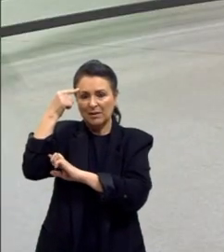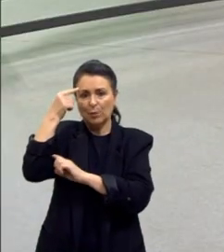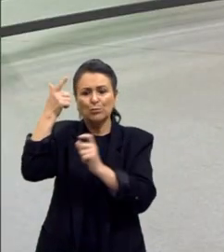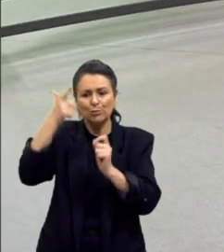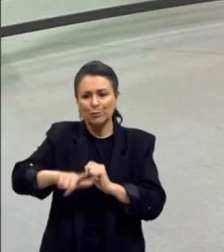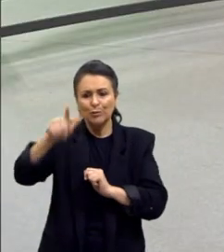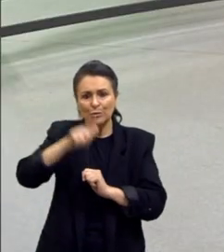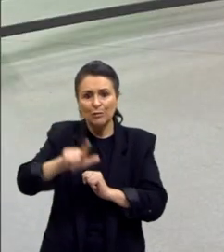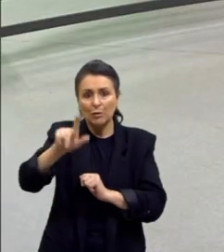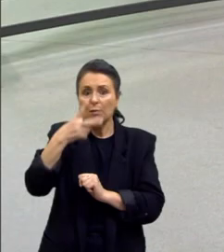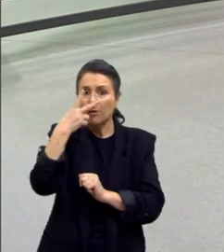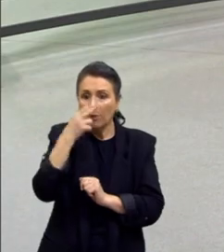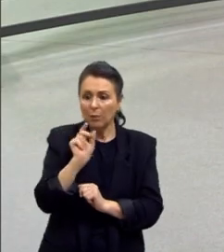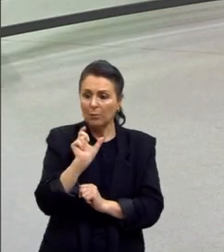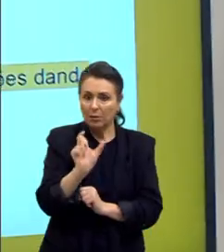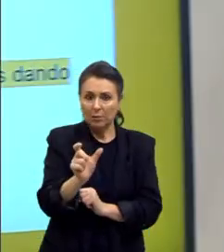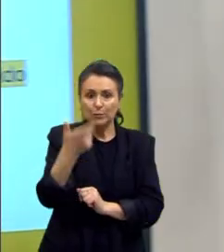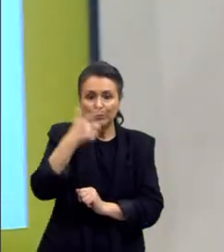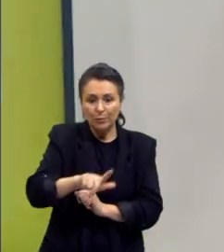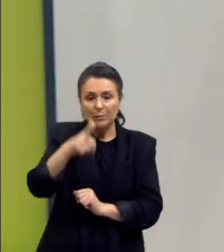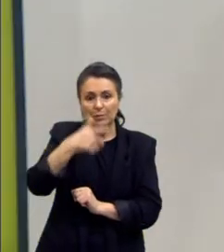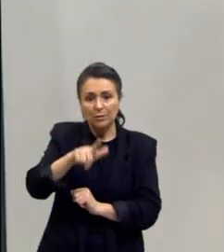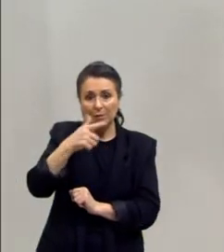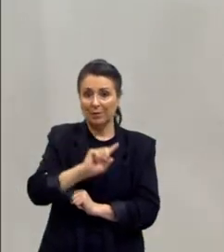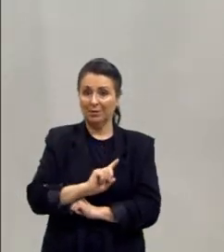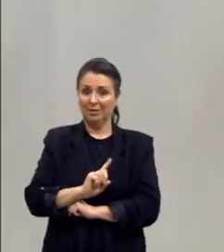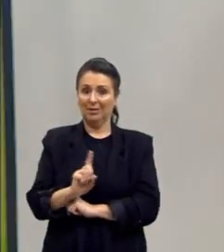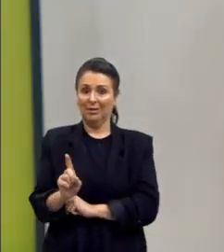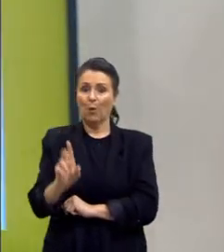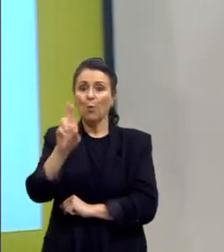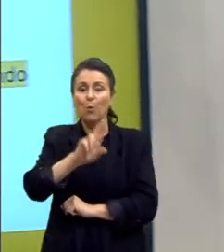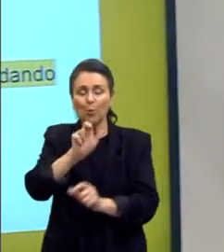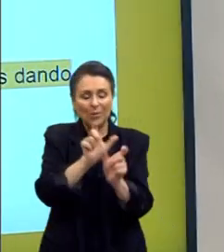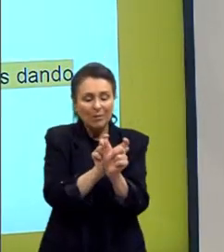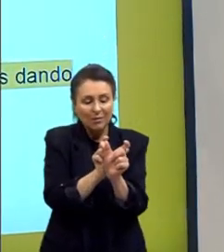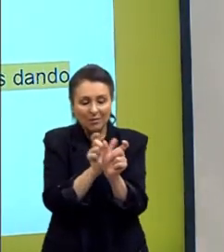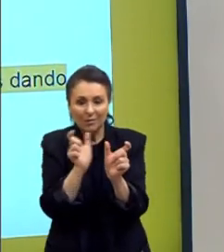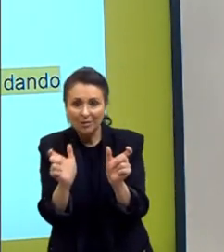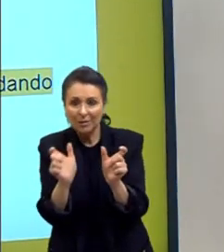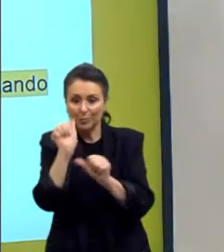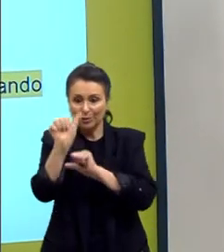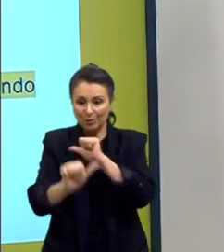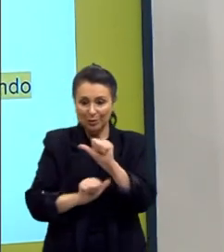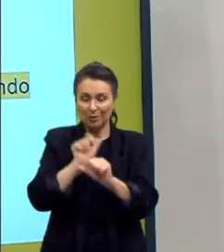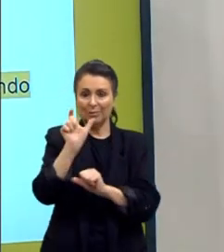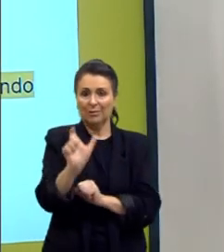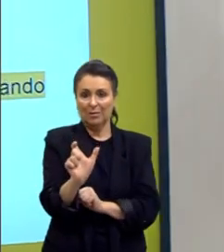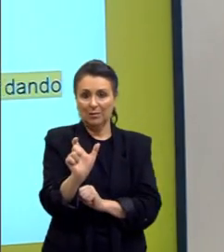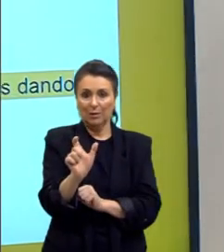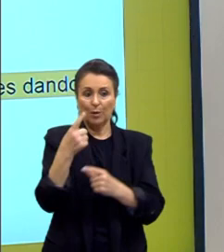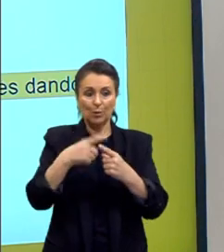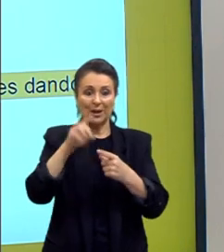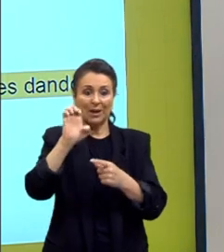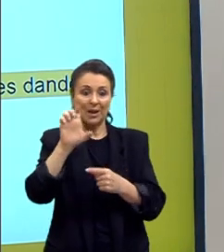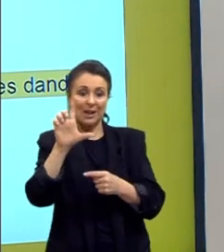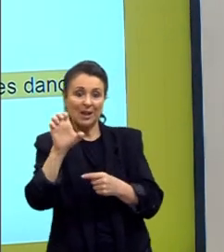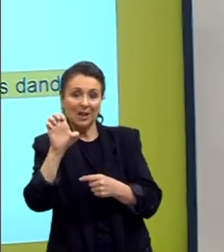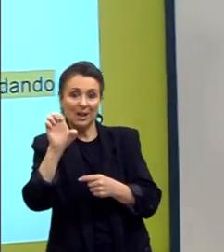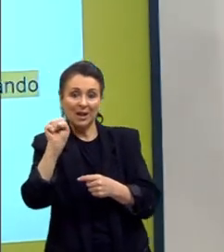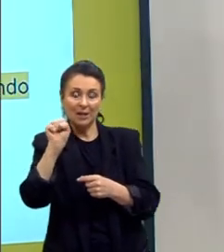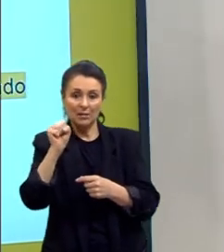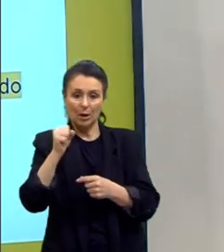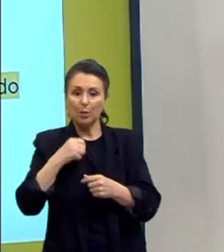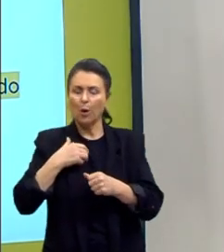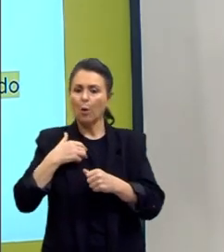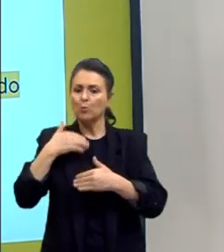repetidas e repetidas e repetidas. Então, depois disso, isso porque eles não desenvolveram